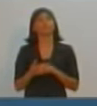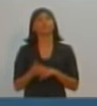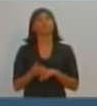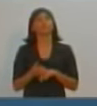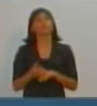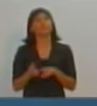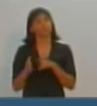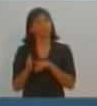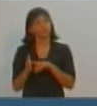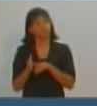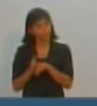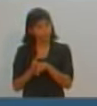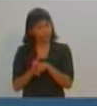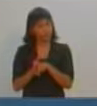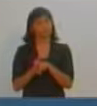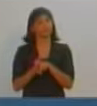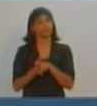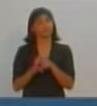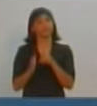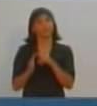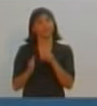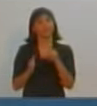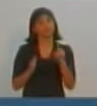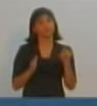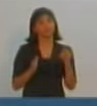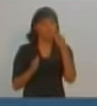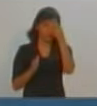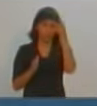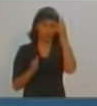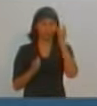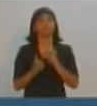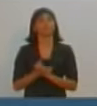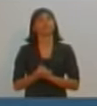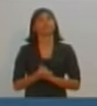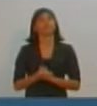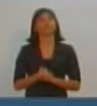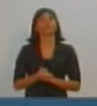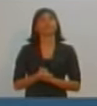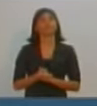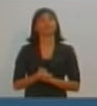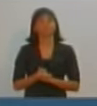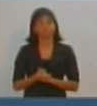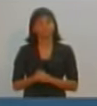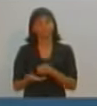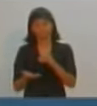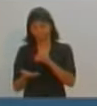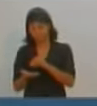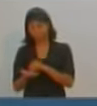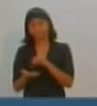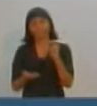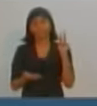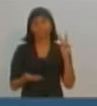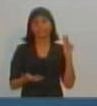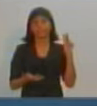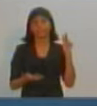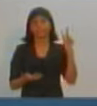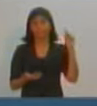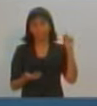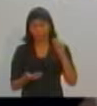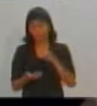vai responder a pergunta de mais um telespectador e o tema escolhido agora é a falta de vagas em creches. Por favor, candidato, um minuto.